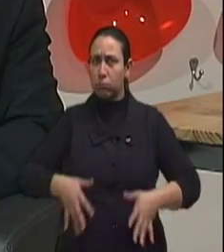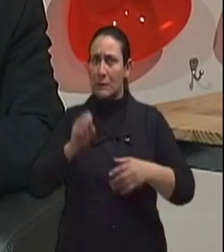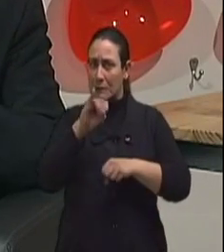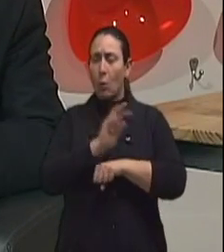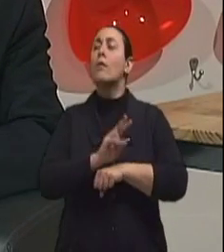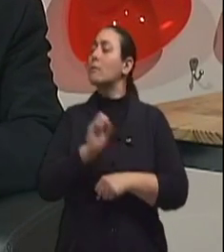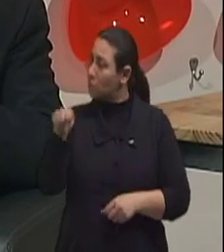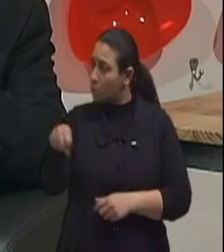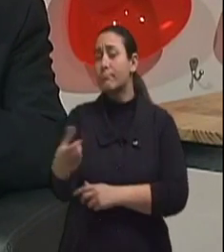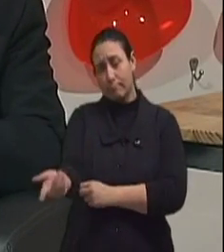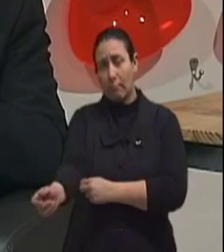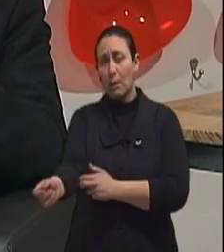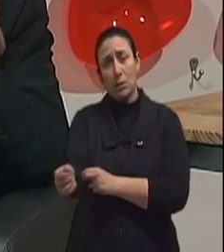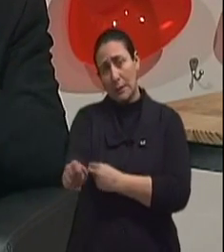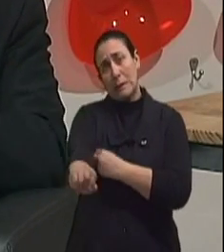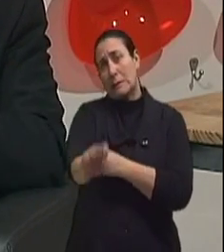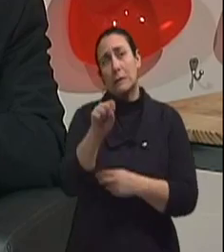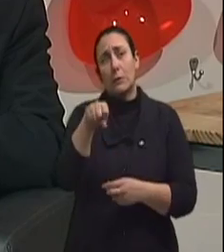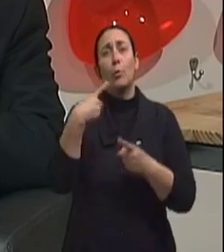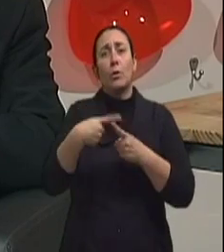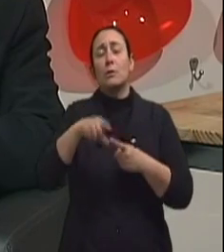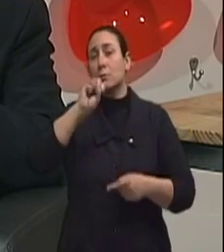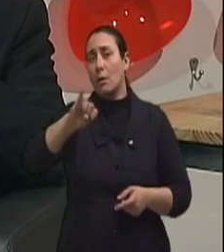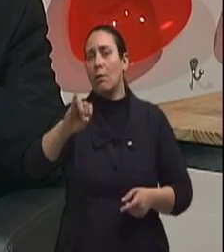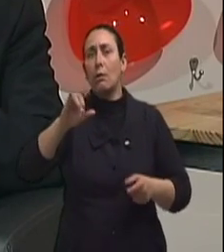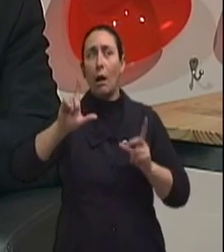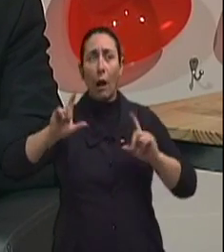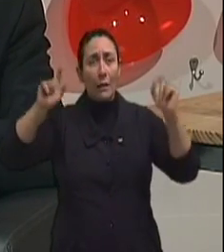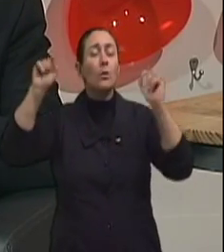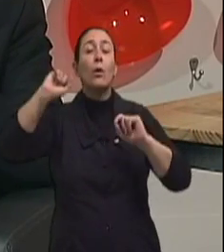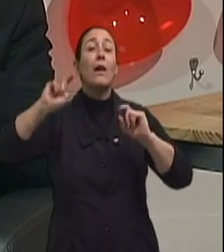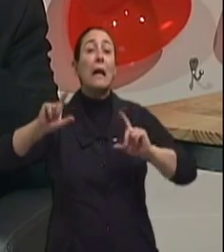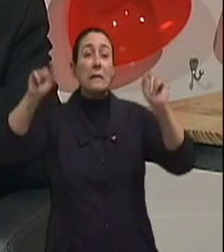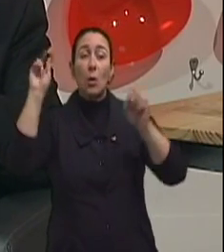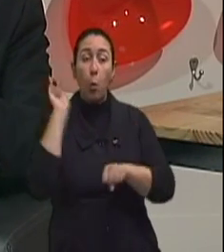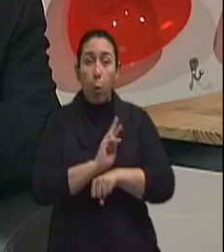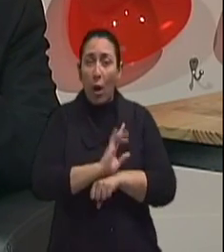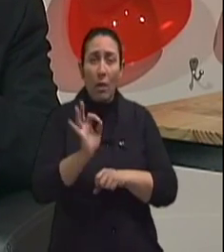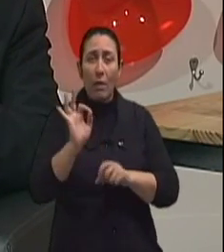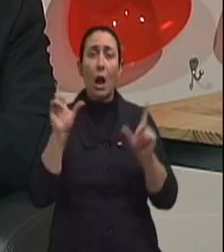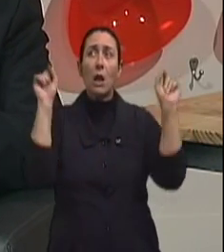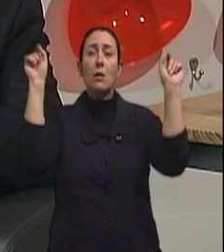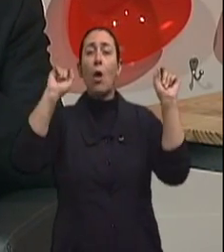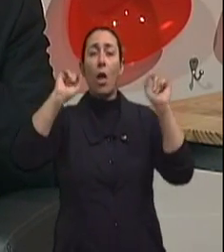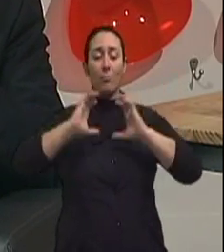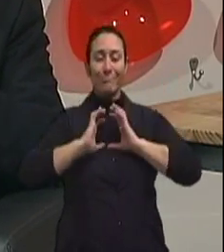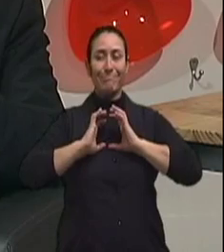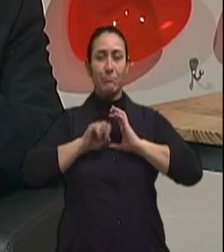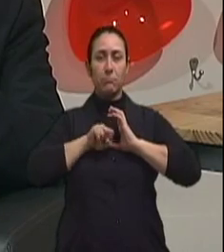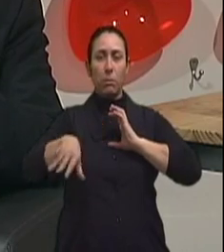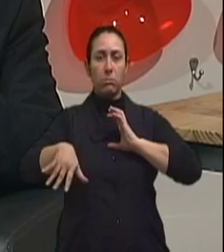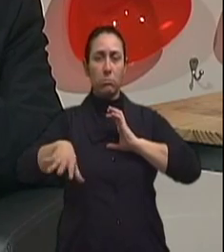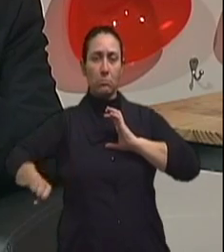Sim, essa infelizmente é uma característica de quase todos os cânceres que não tratado, a doença avança, pode